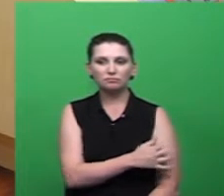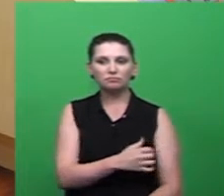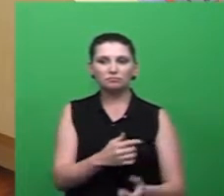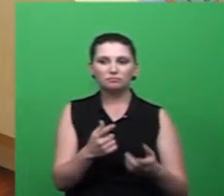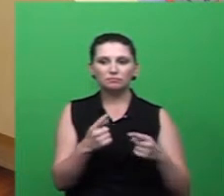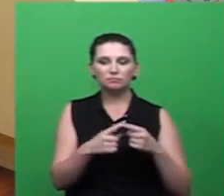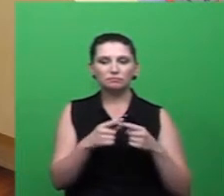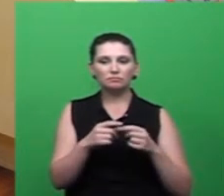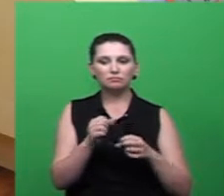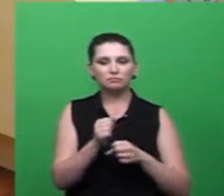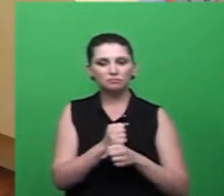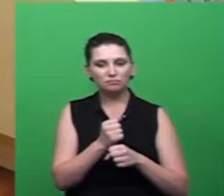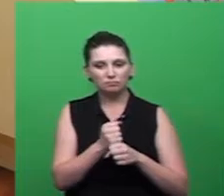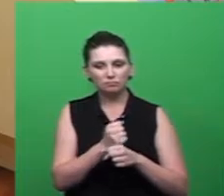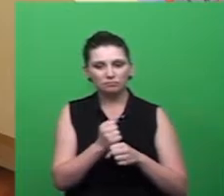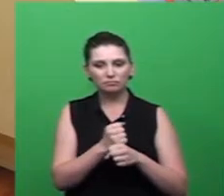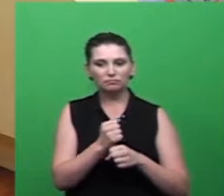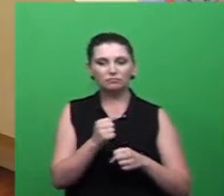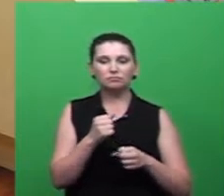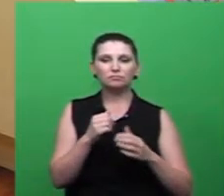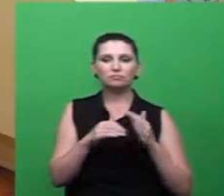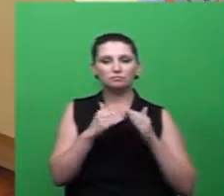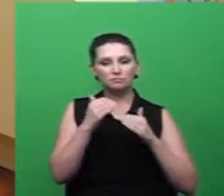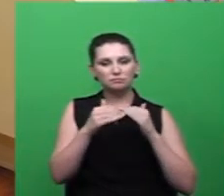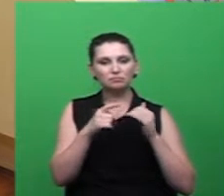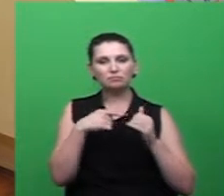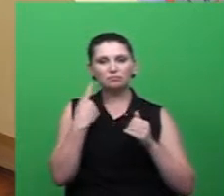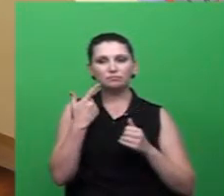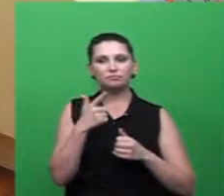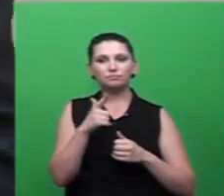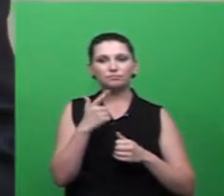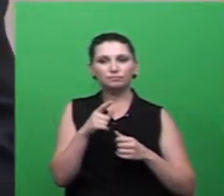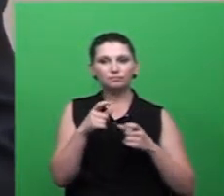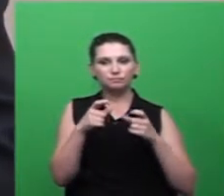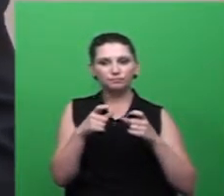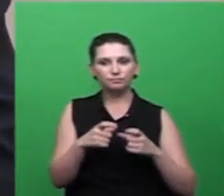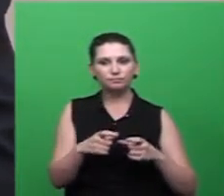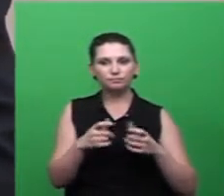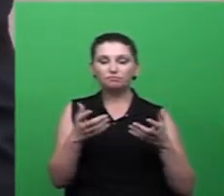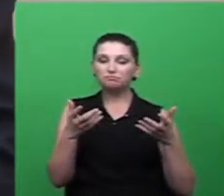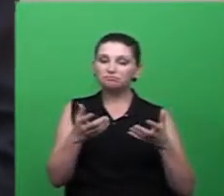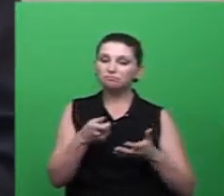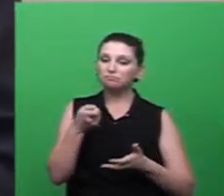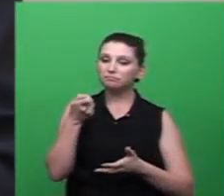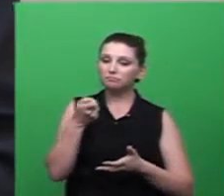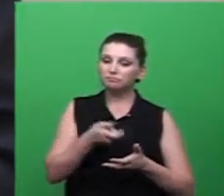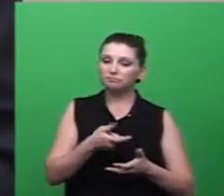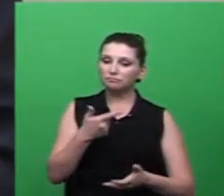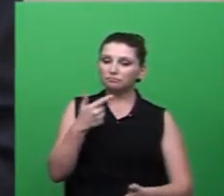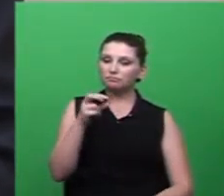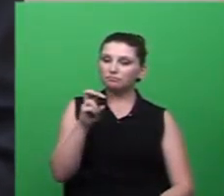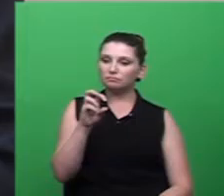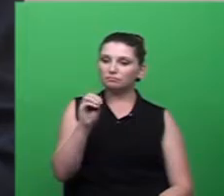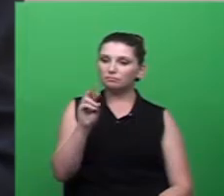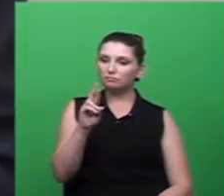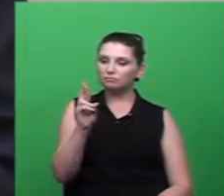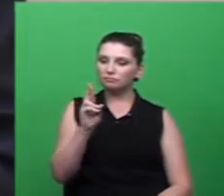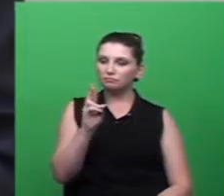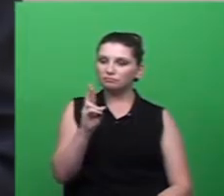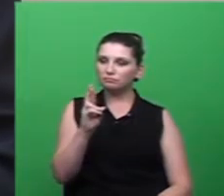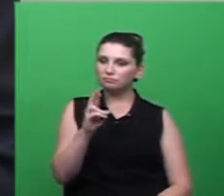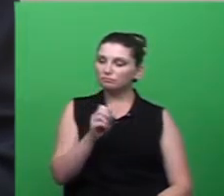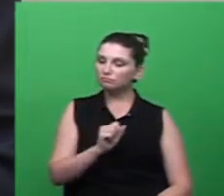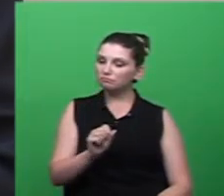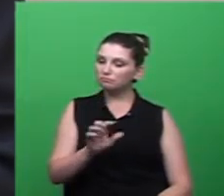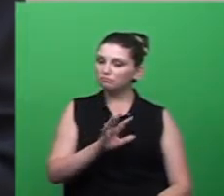que tu mexe na tua casa na construção e não tem aonde colocar e para te pagar 250 muita gente não tem condições então